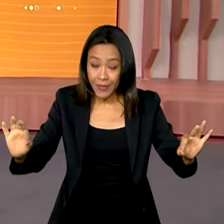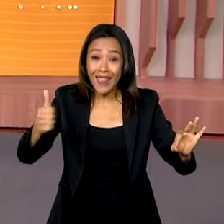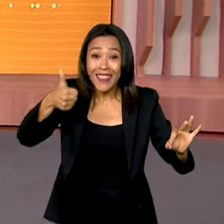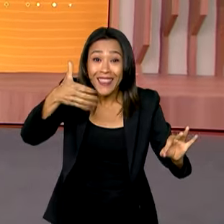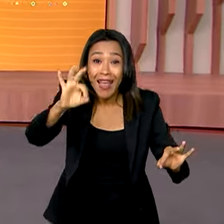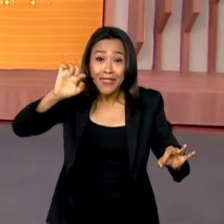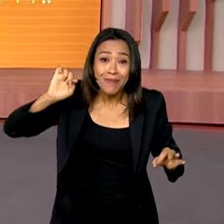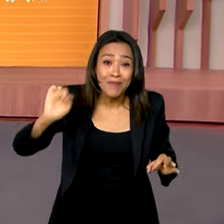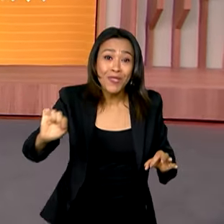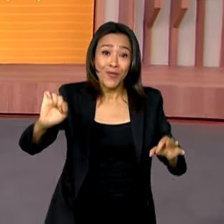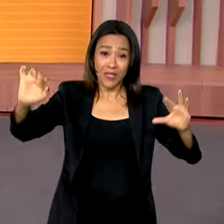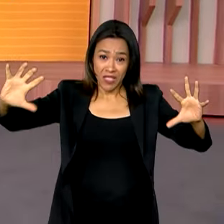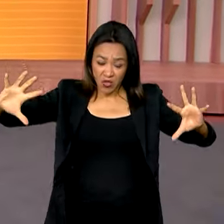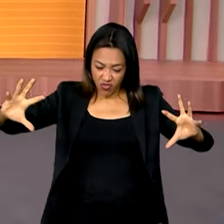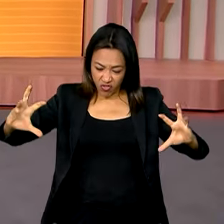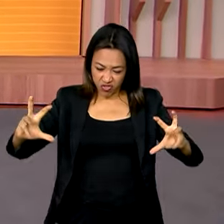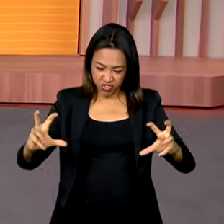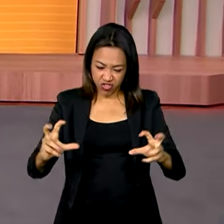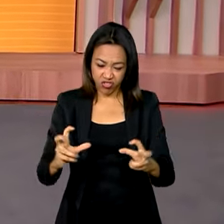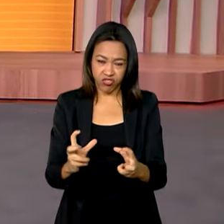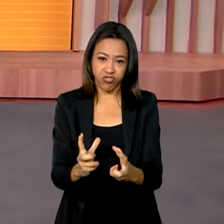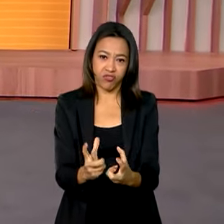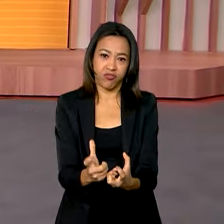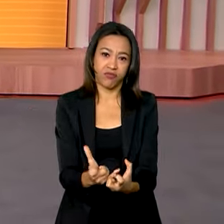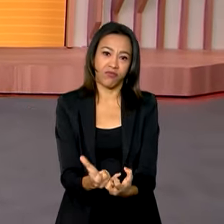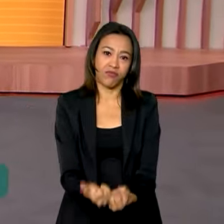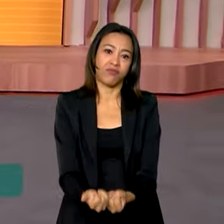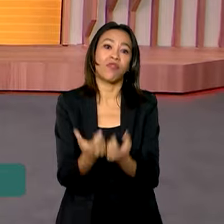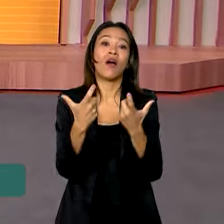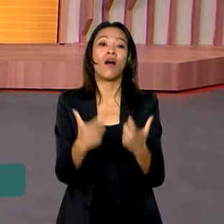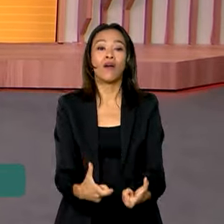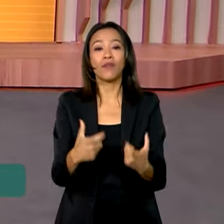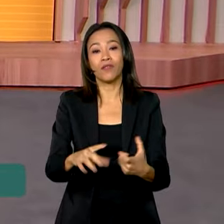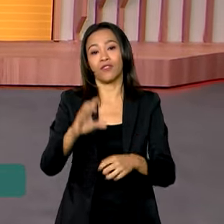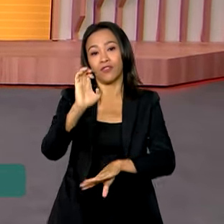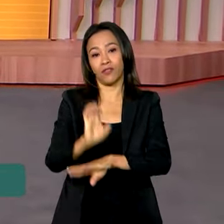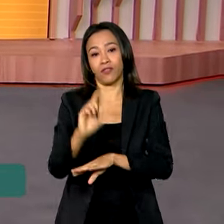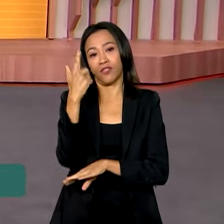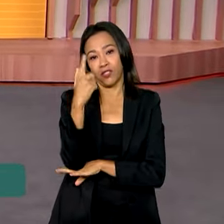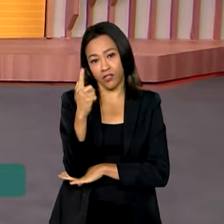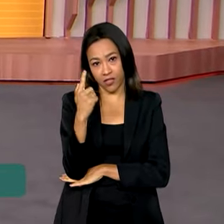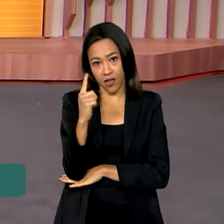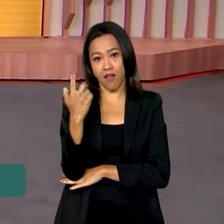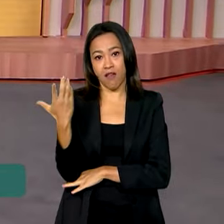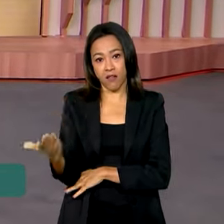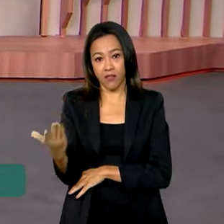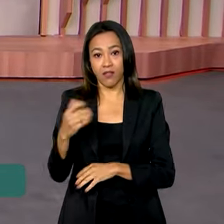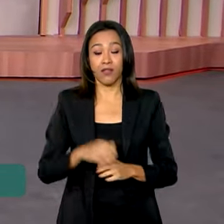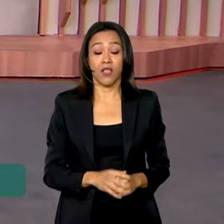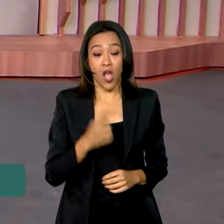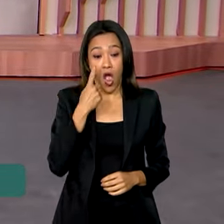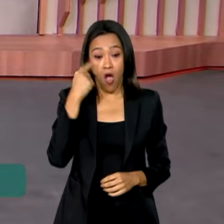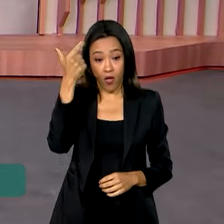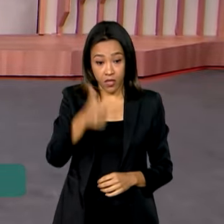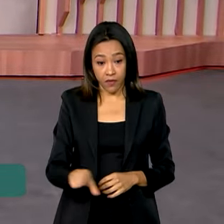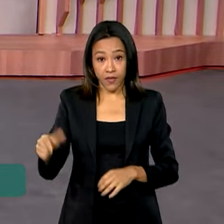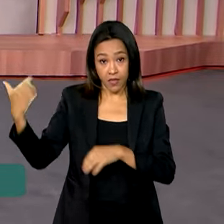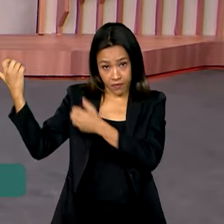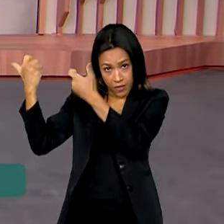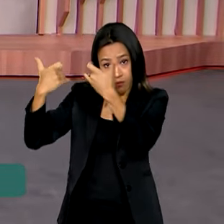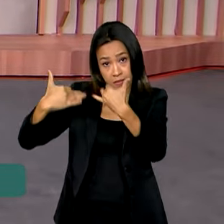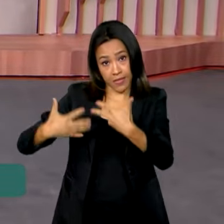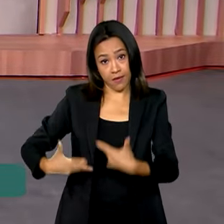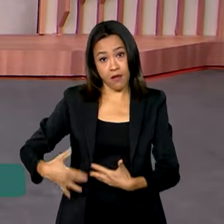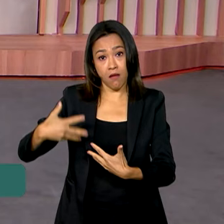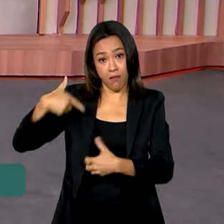destruídos pelo fogo na Chapada dos Veadeiros em Goiás. Vamos voltar então a falar com a repórter Jéssica Gonçalves, porque ela tem